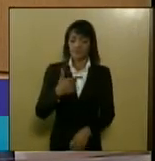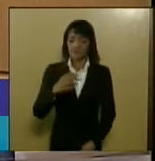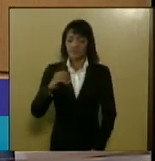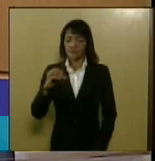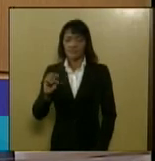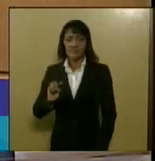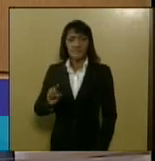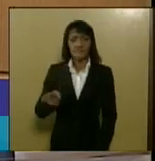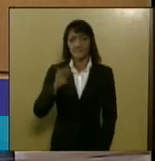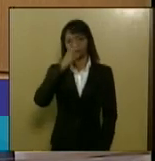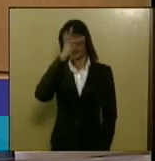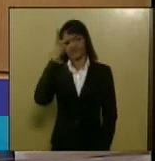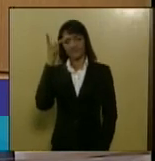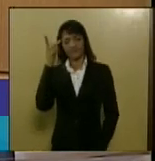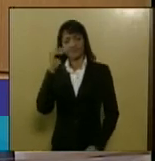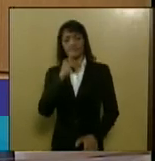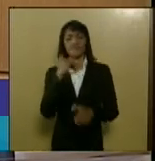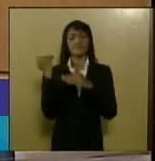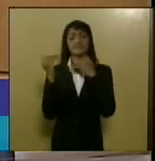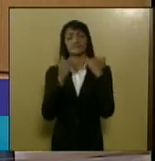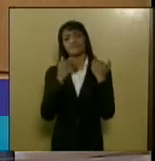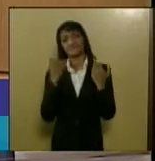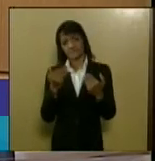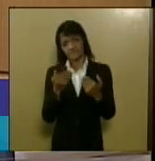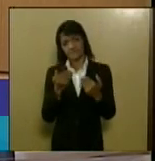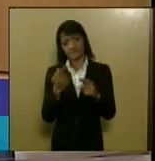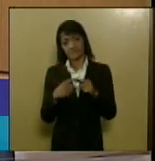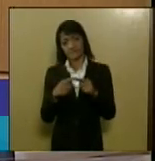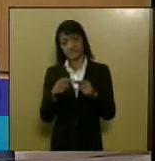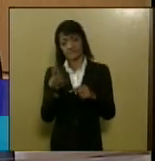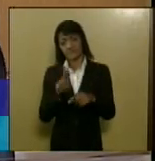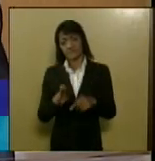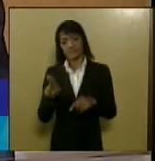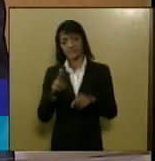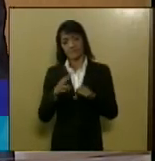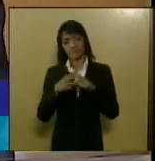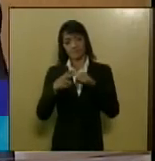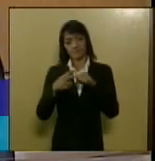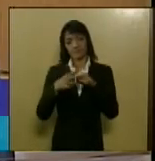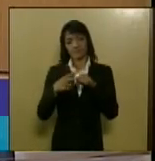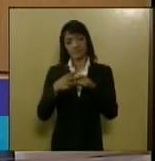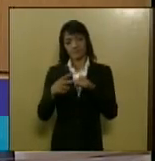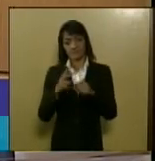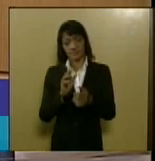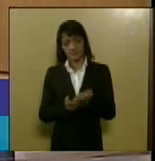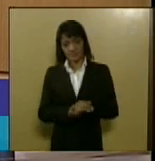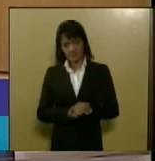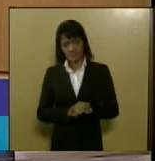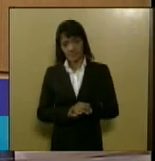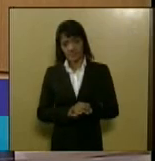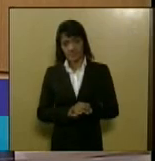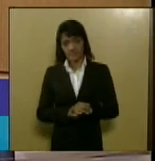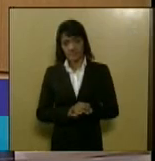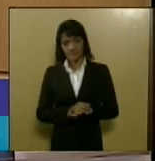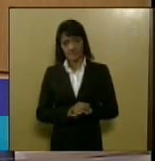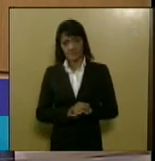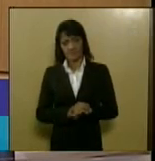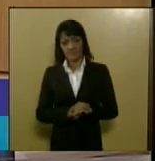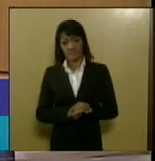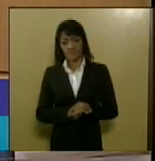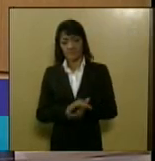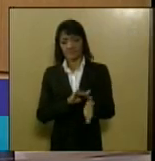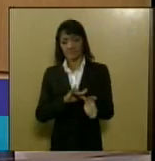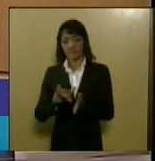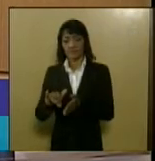morrem por ano de doença decorrente do uso do cigarro ou tabaco em outras formas o